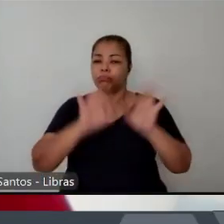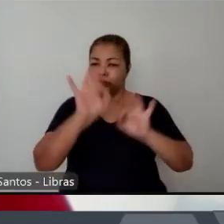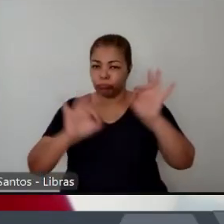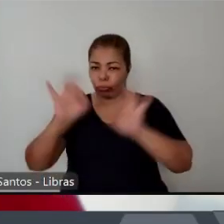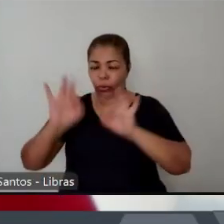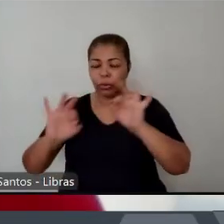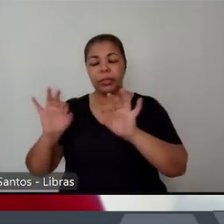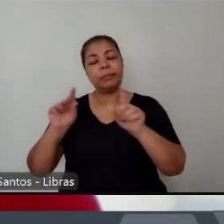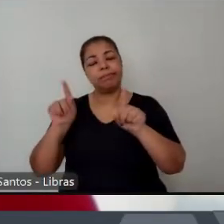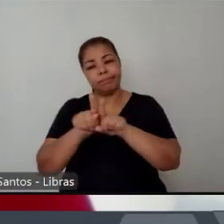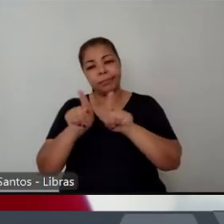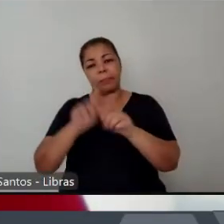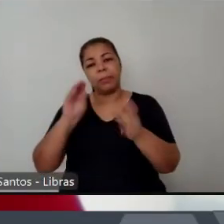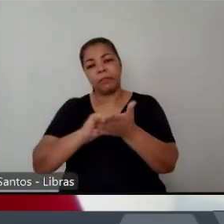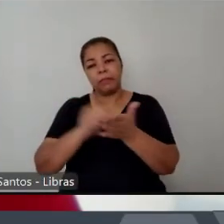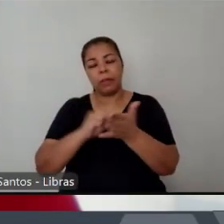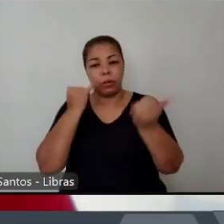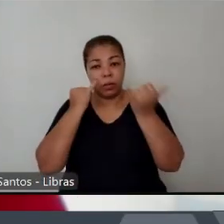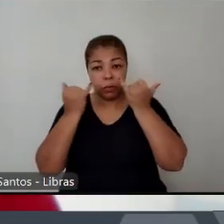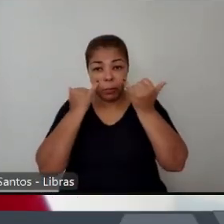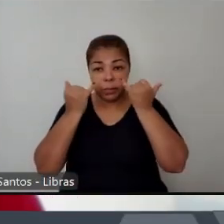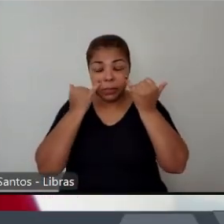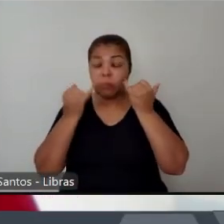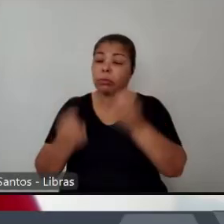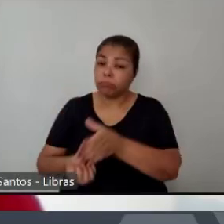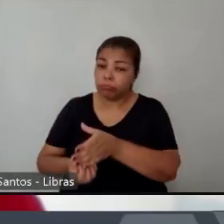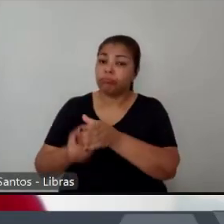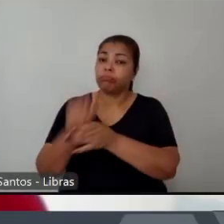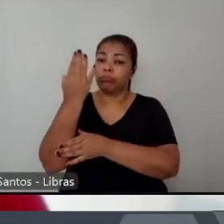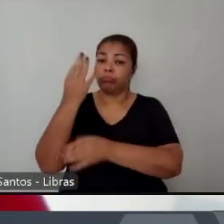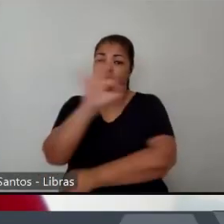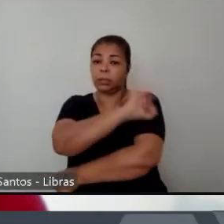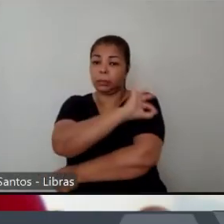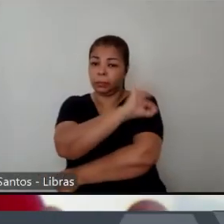as polícias vão se formar justamente a partir